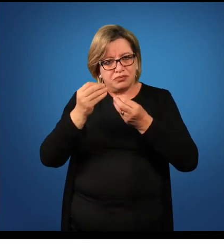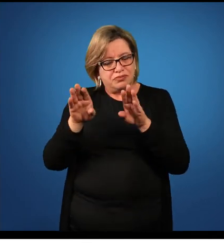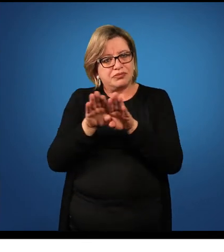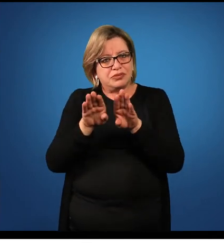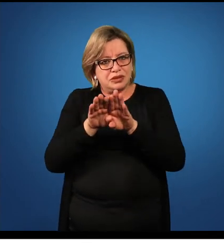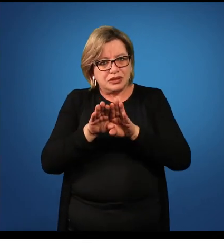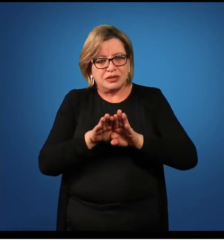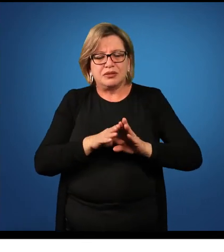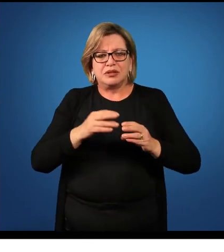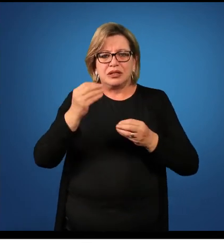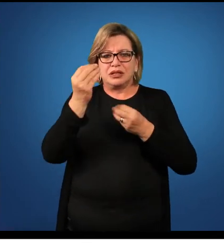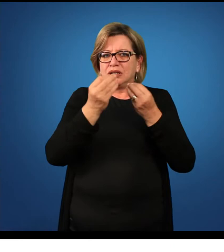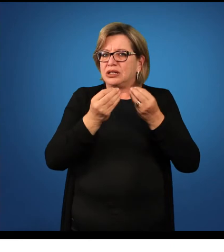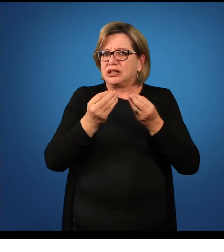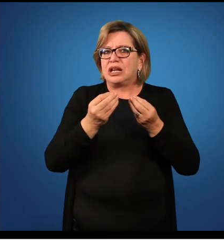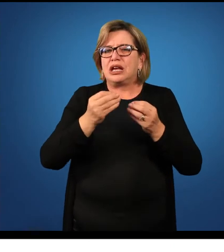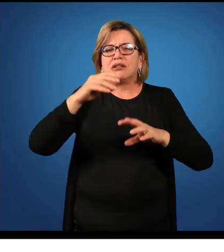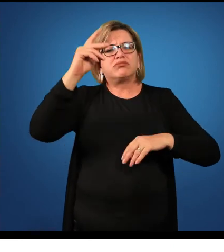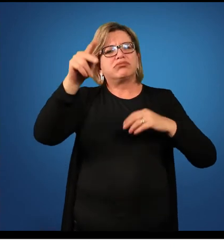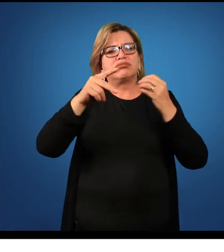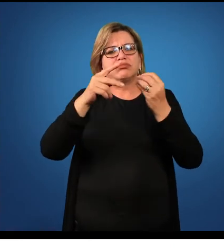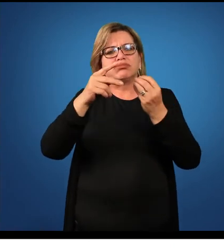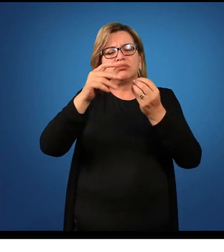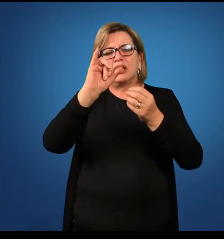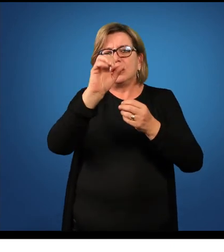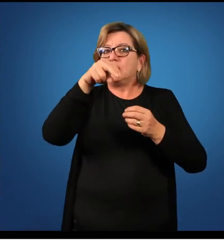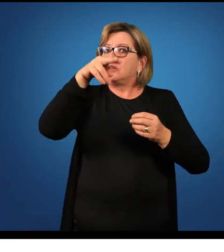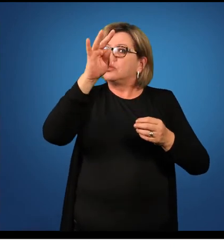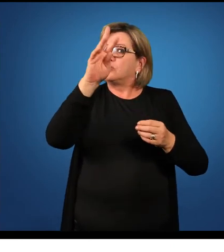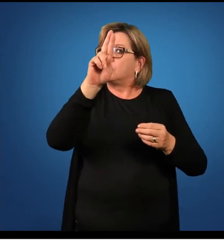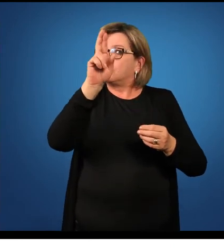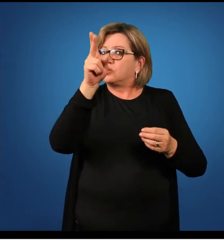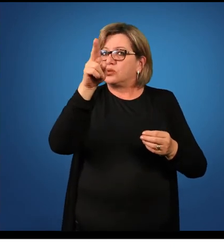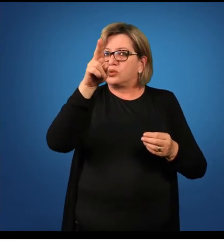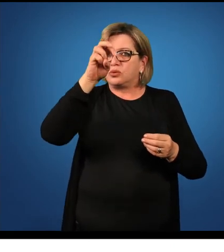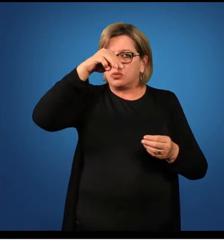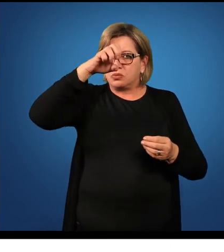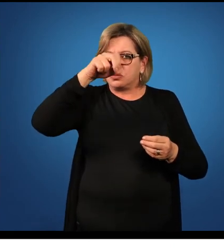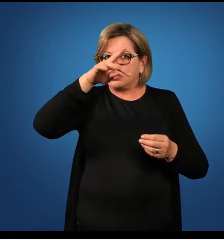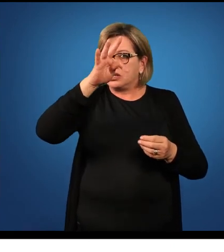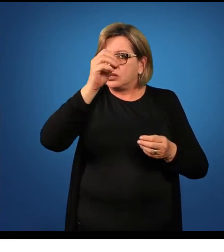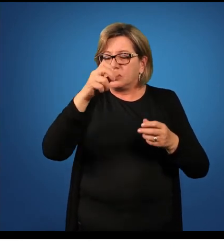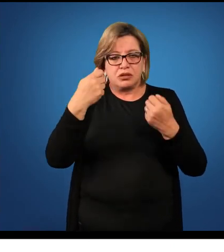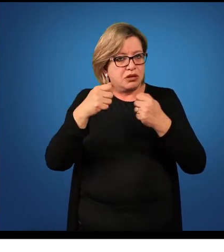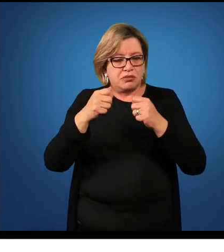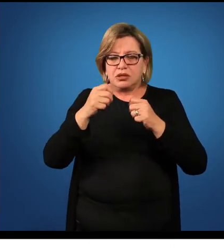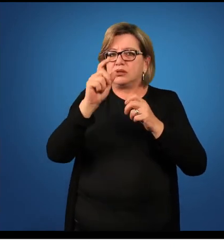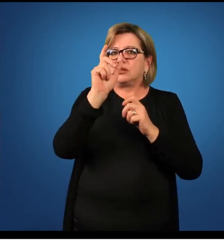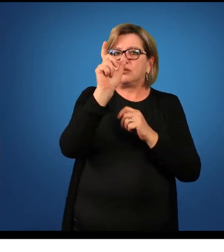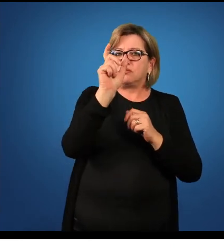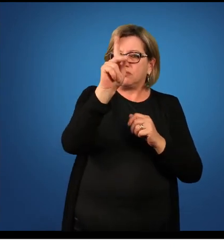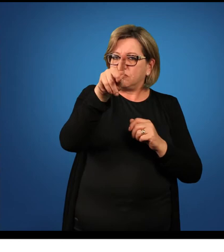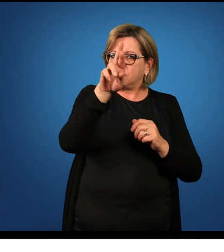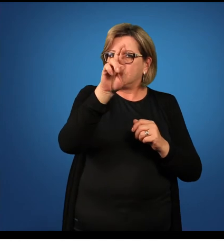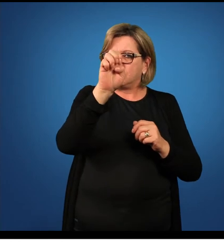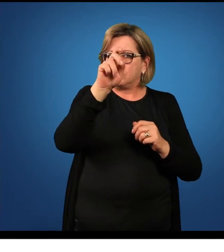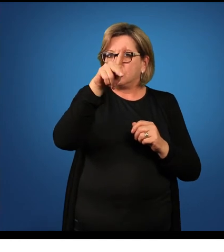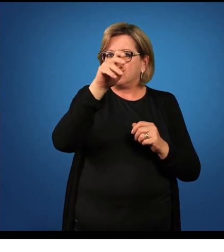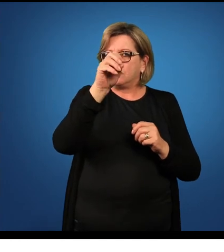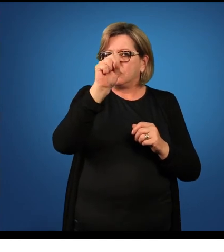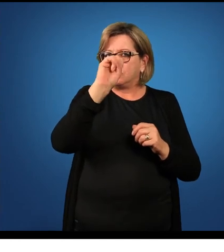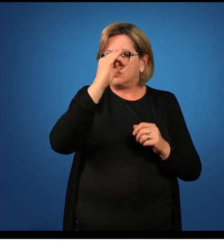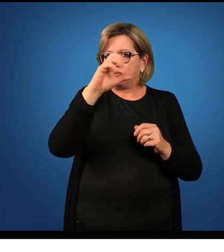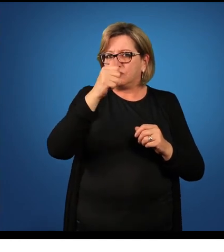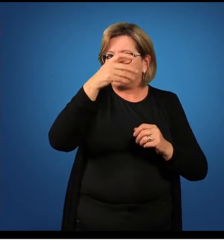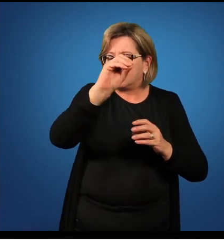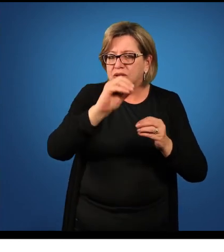ablativo sem a preposição com o adjunto adverbial de modo traduz-se igual ao